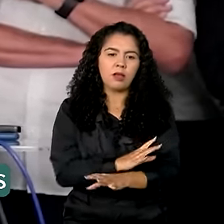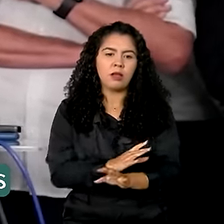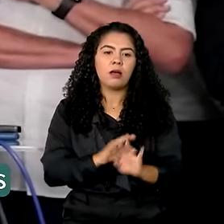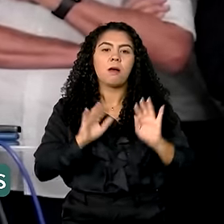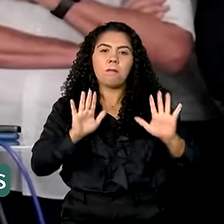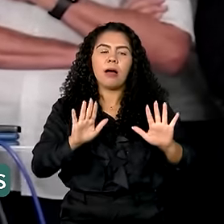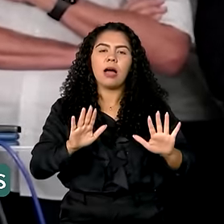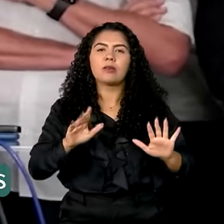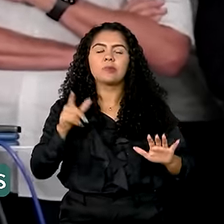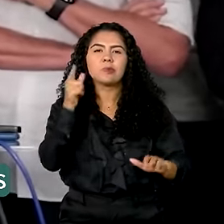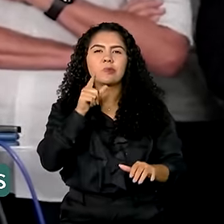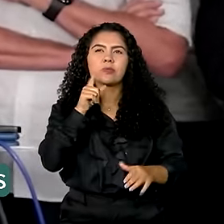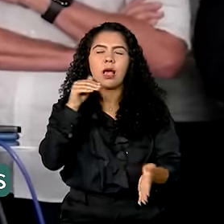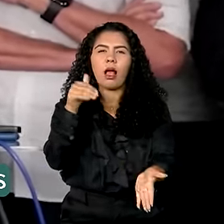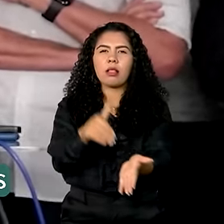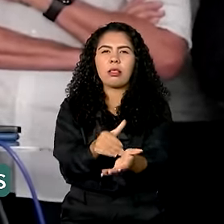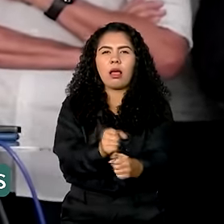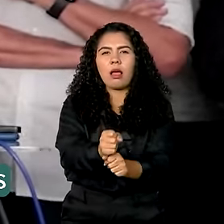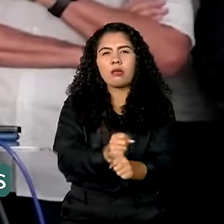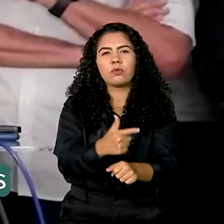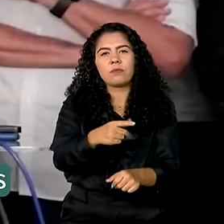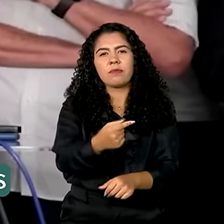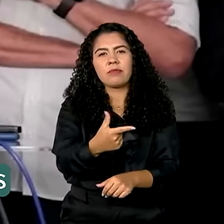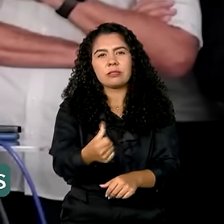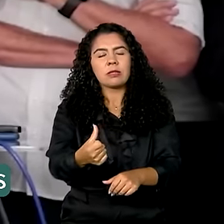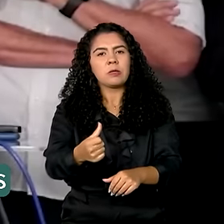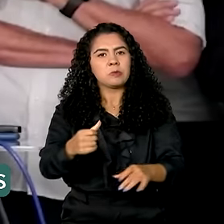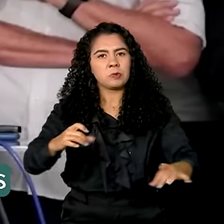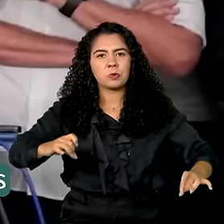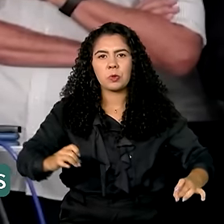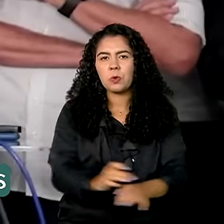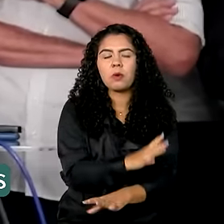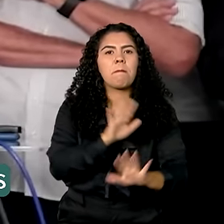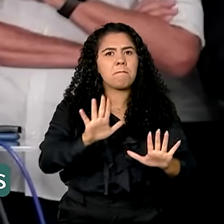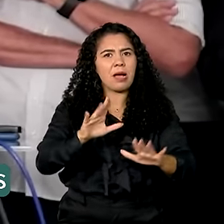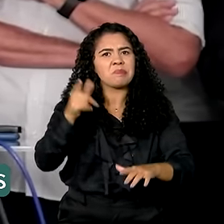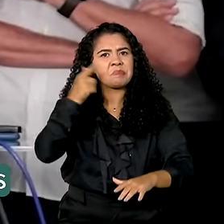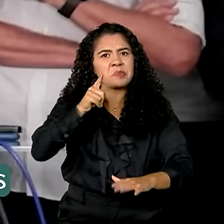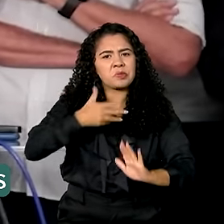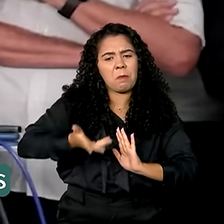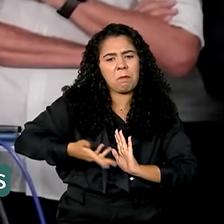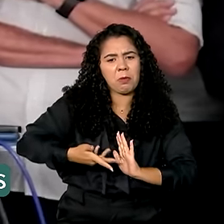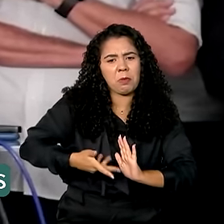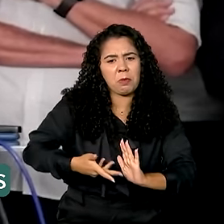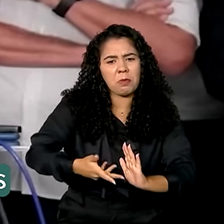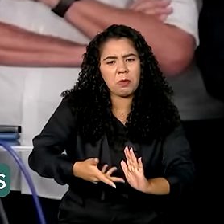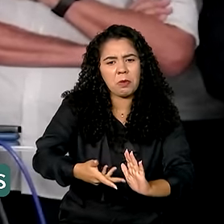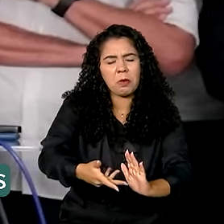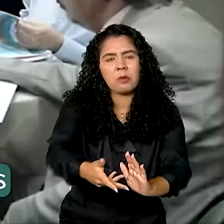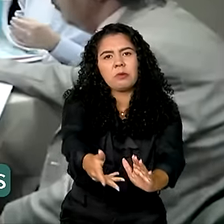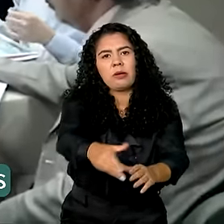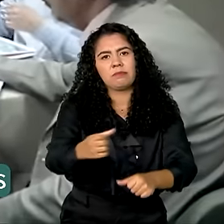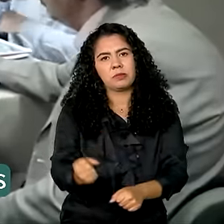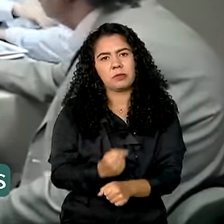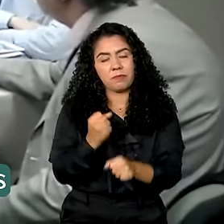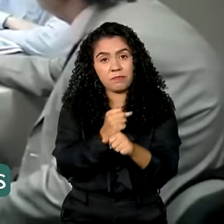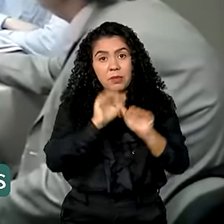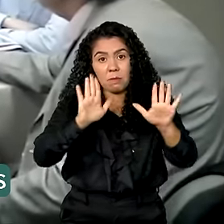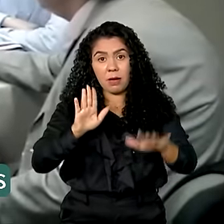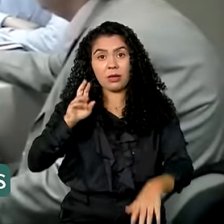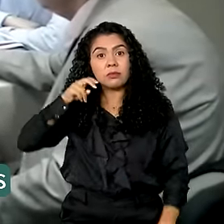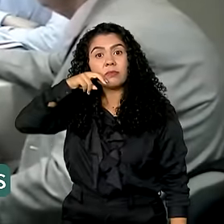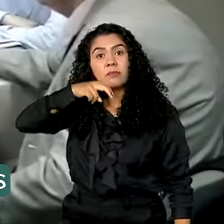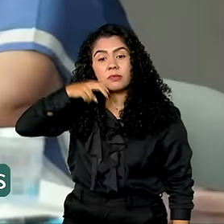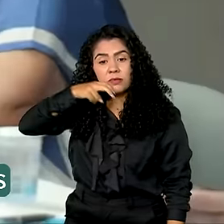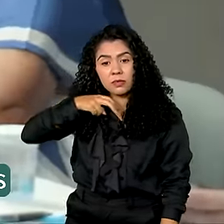ela completa até 2026, mas o ritmo está acima da média de todas as obras do PAC. O Rio Grande do